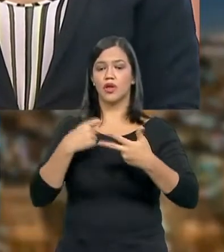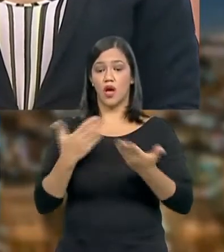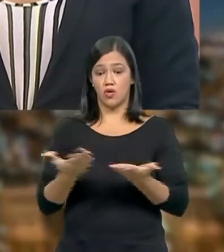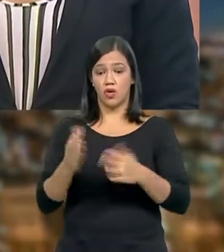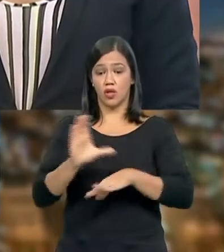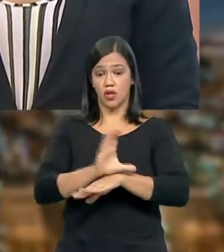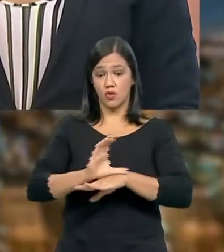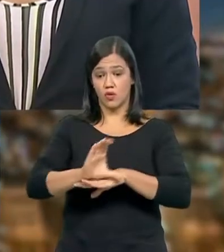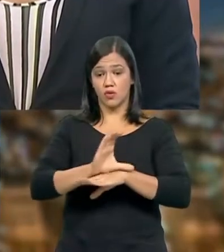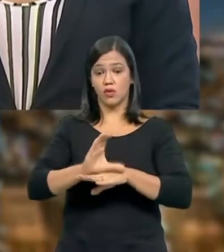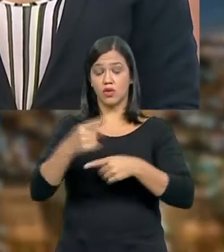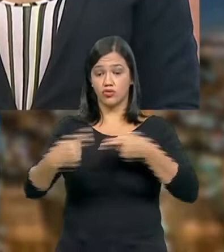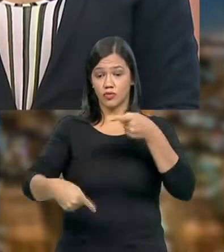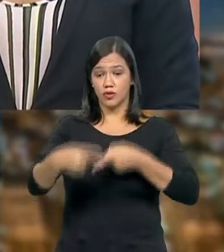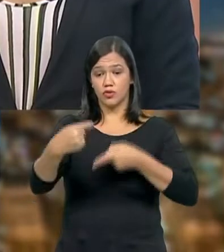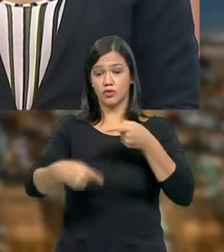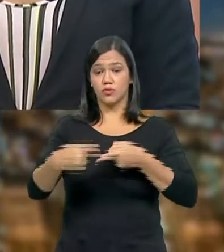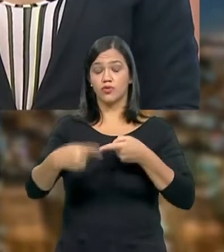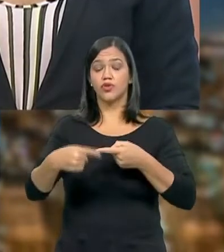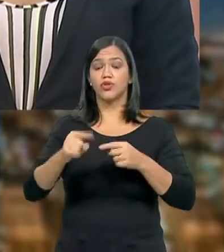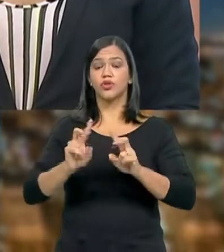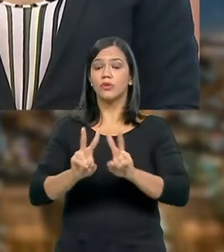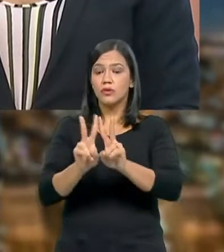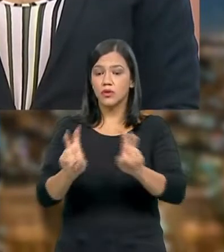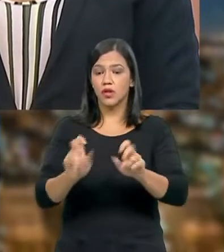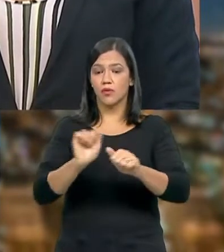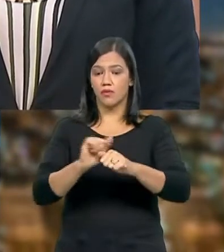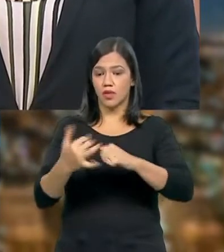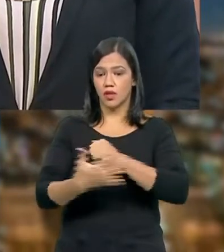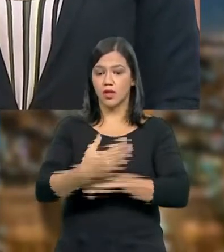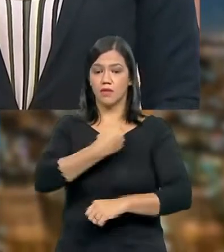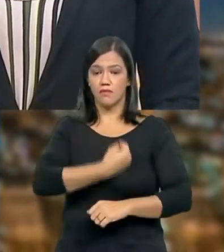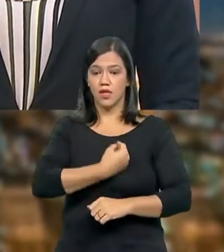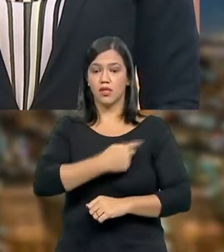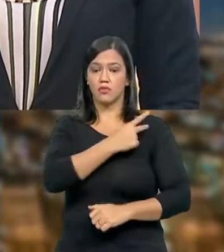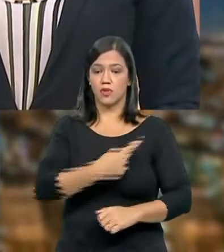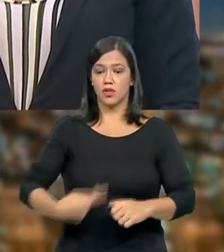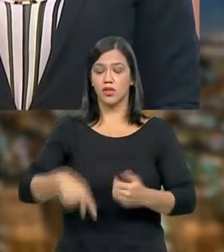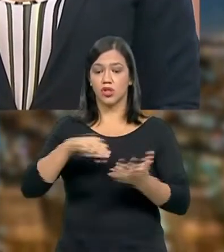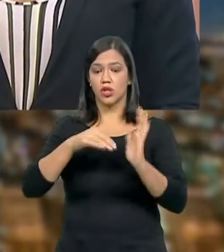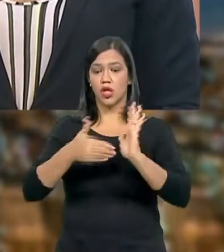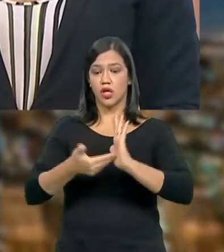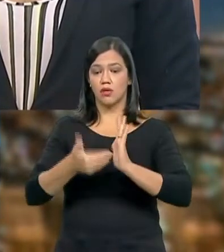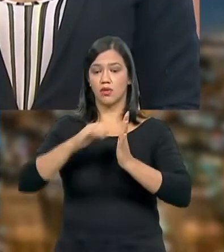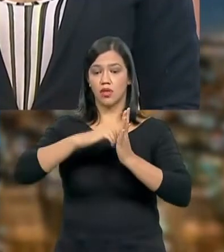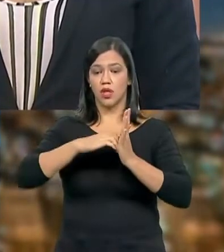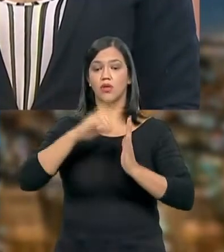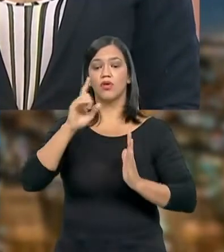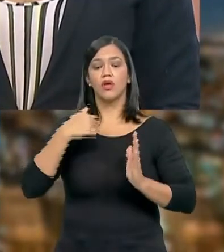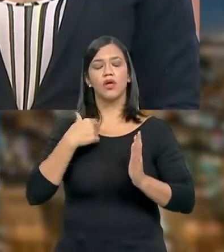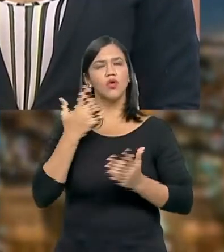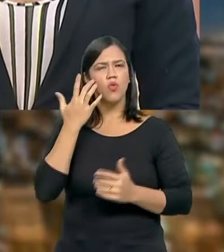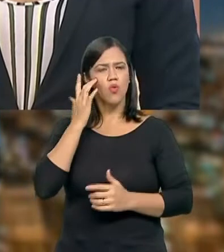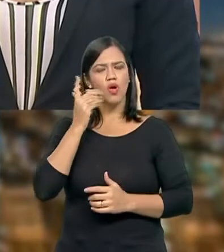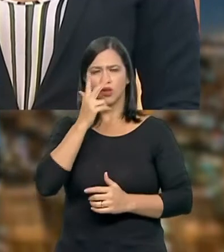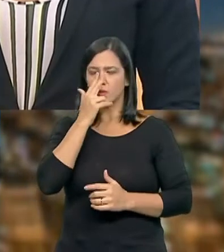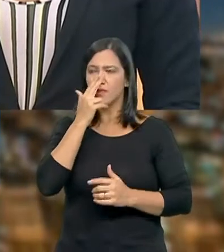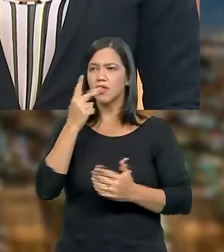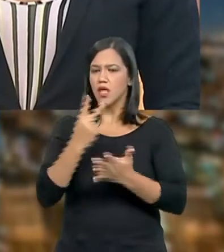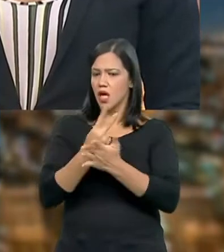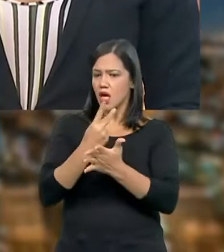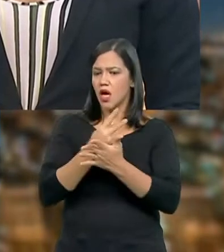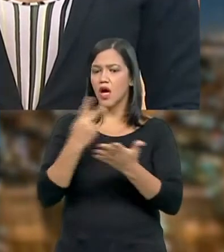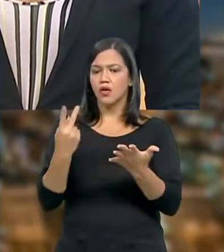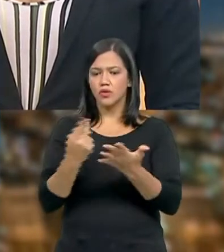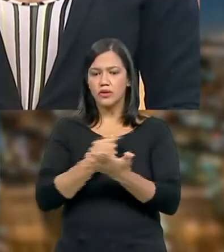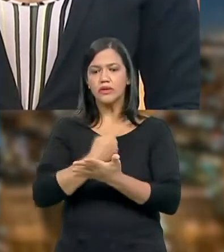conselho para discutir a situação da pandemia, com a participação dos presidentes da Câmara, do Senado. Então, eu acho que os erros aconteceram de